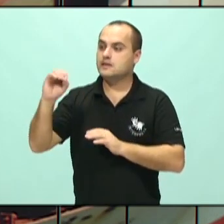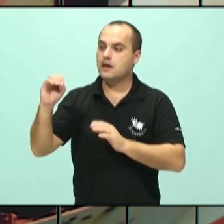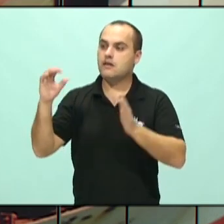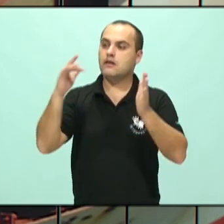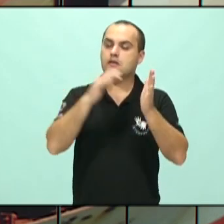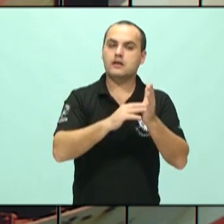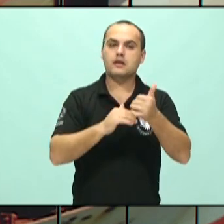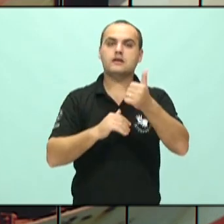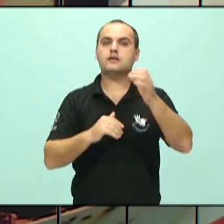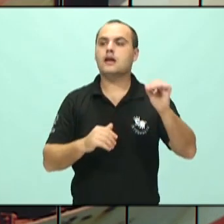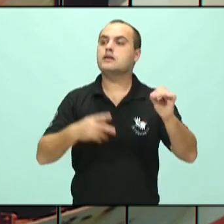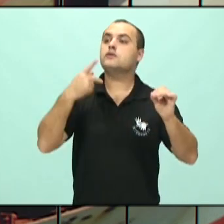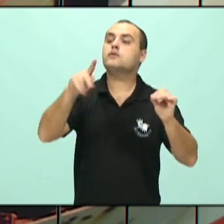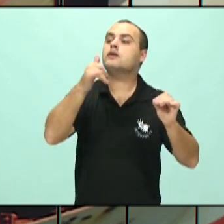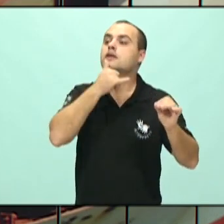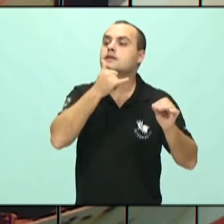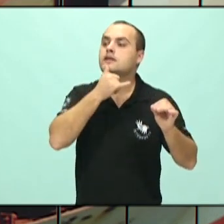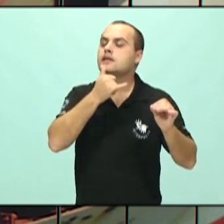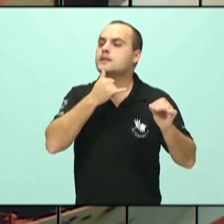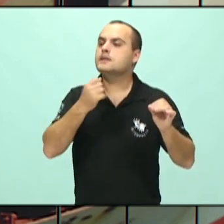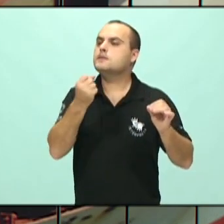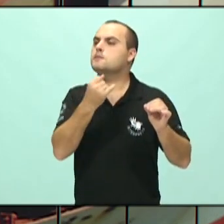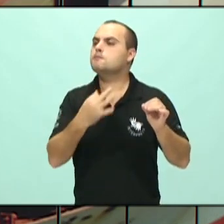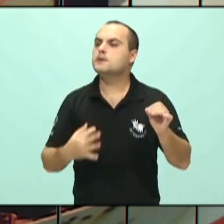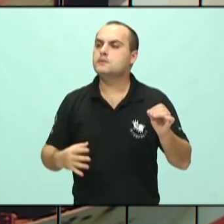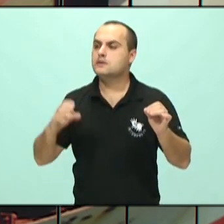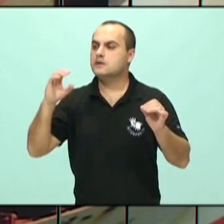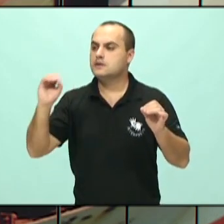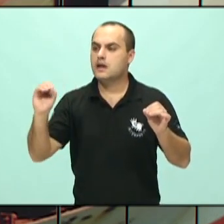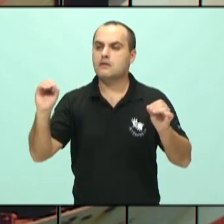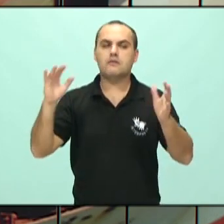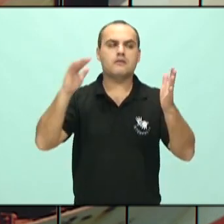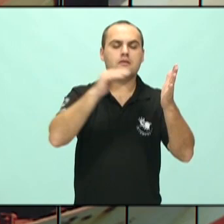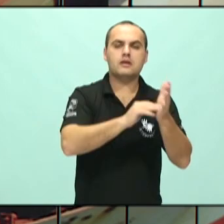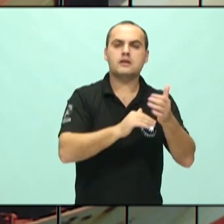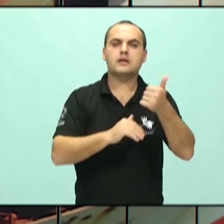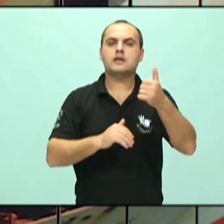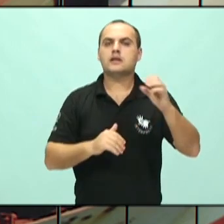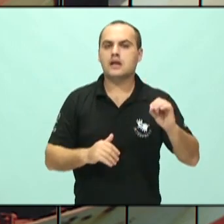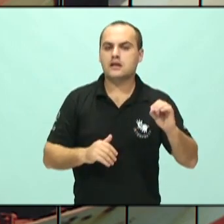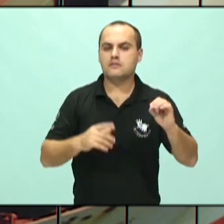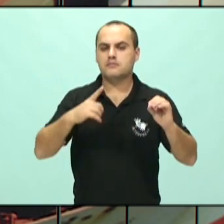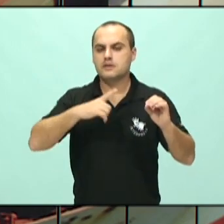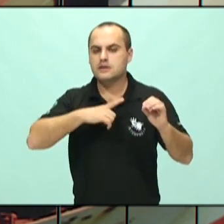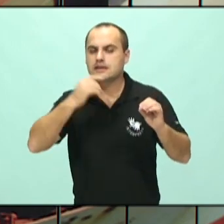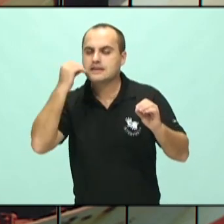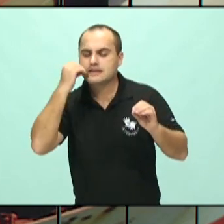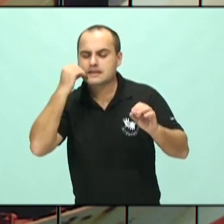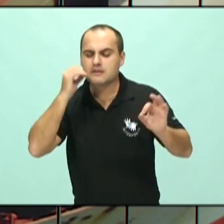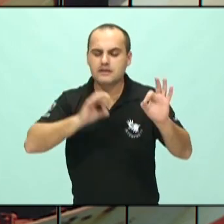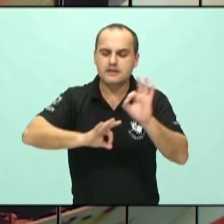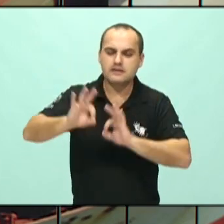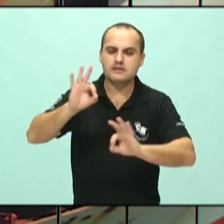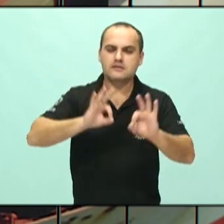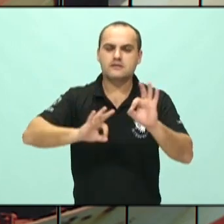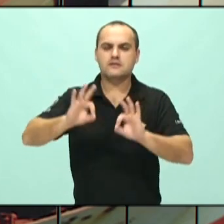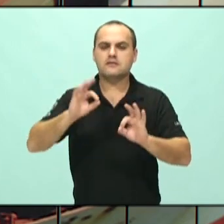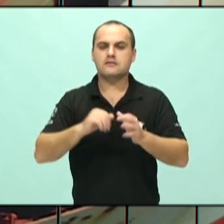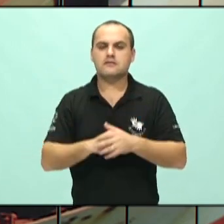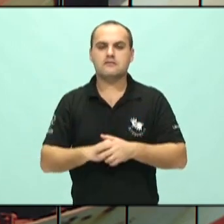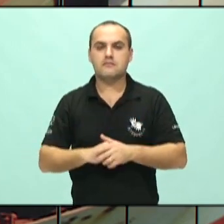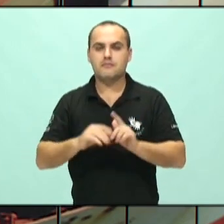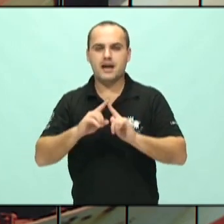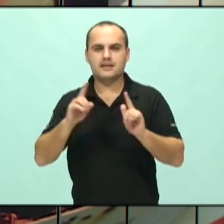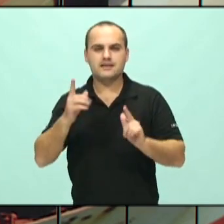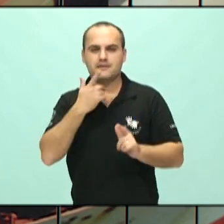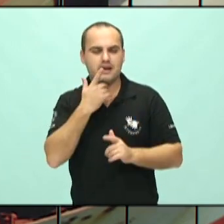10, quanto é que está a tristeza? Para a gente tentar se organizar nesse sentido, mas nunca reduza,